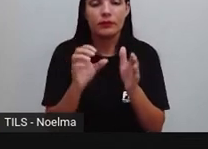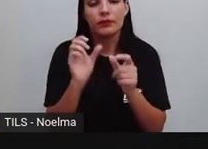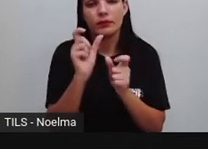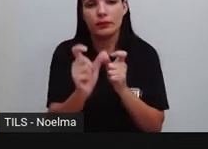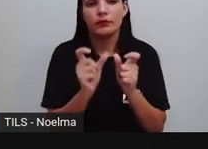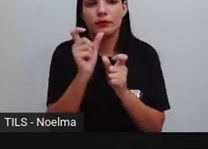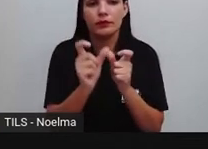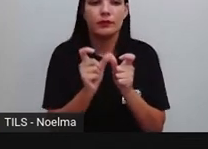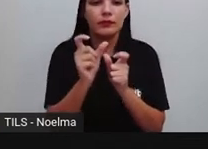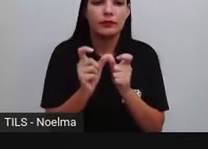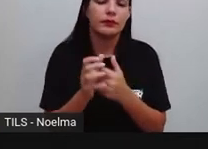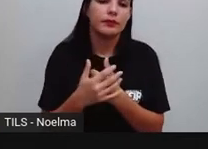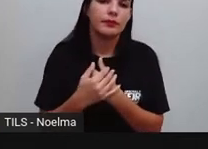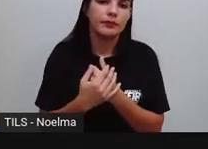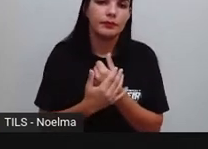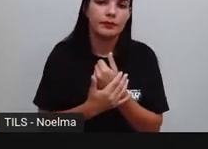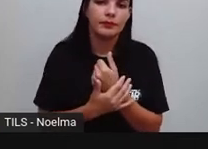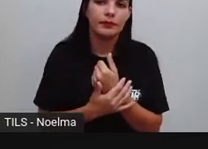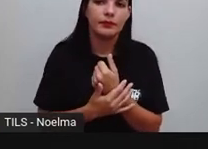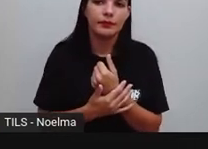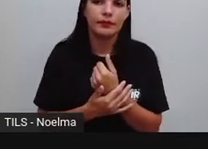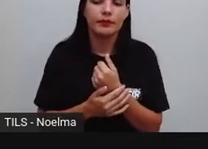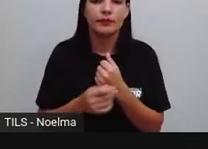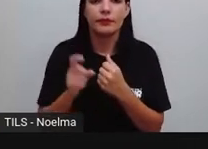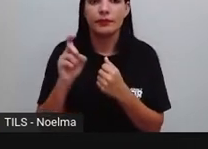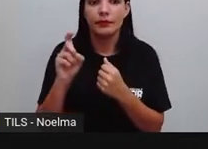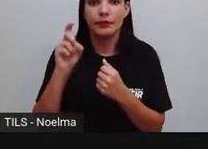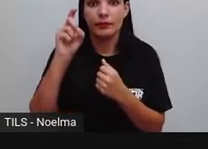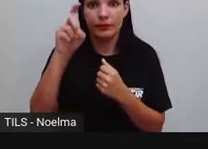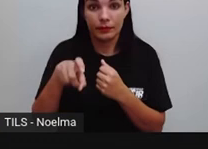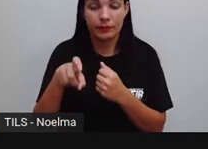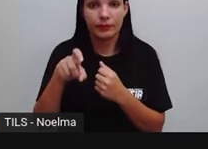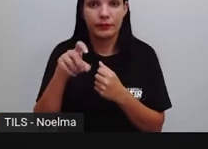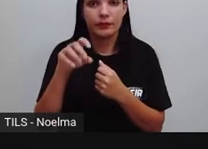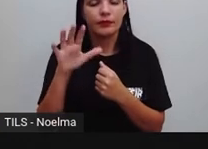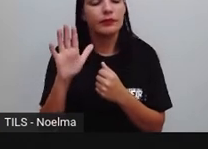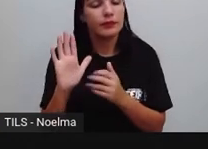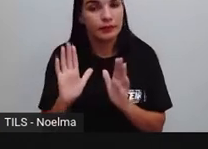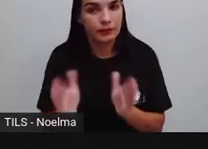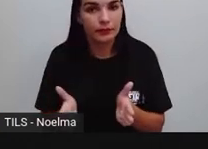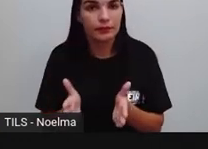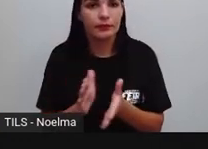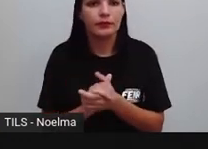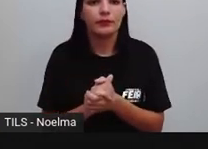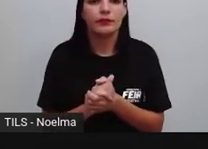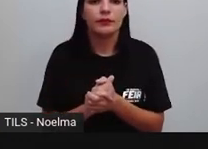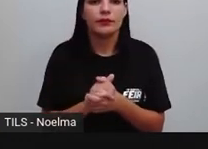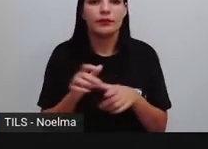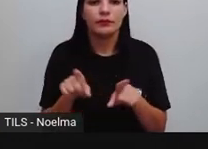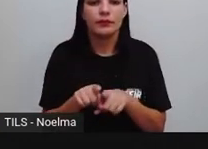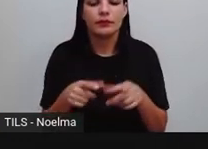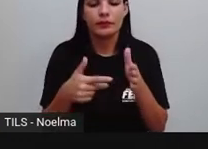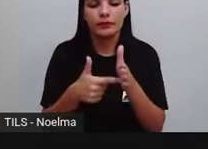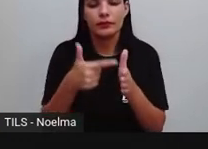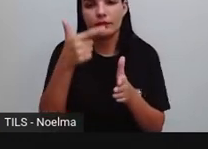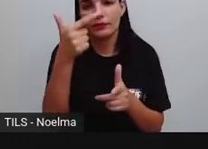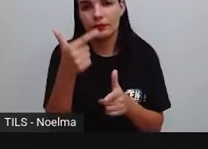conjugação. Será é do verbo ser, que é também o quê?